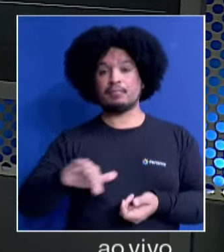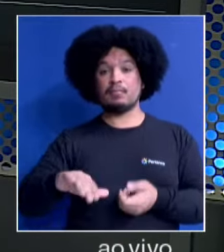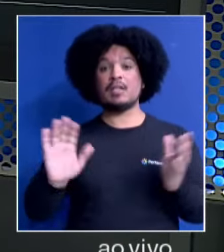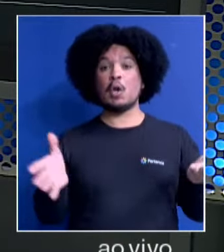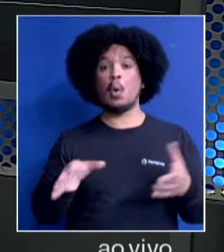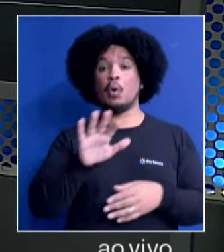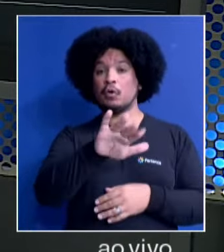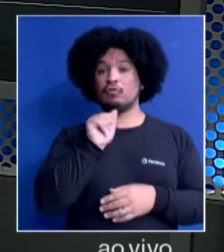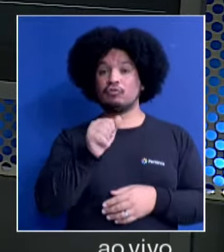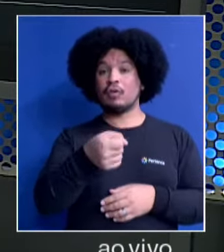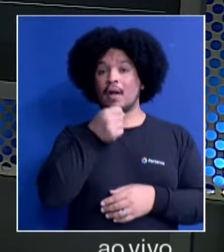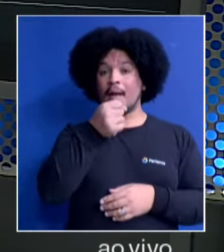agora a repórter Juliana Vieira do nosso...